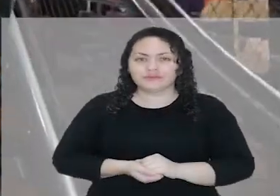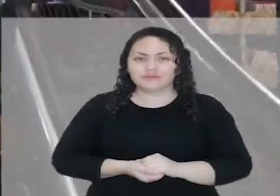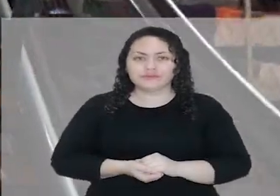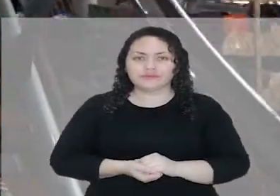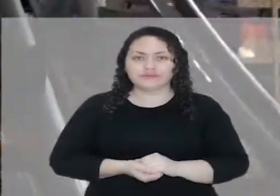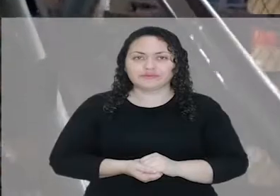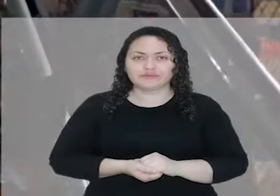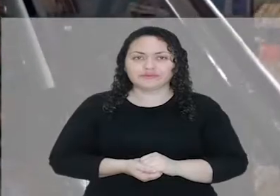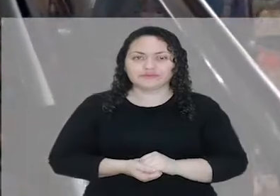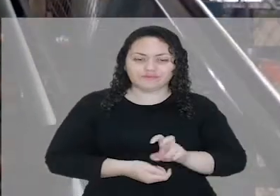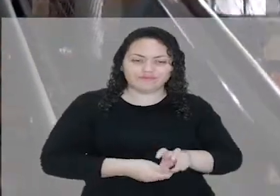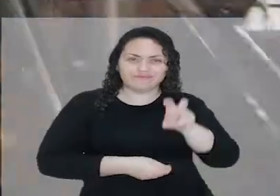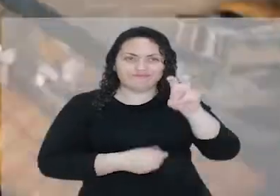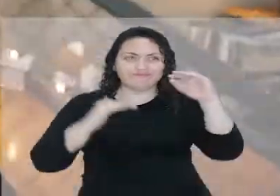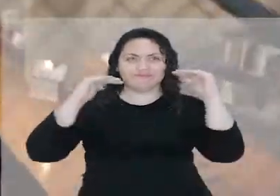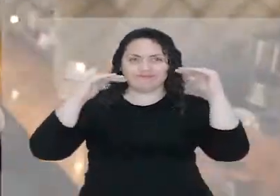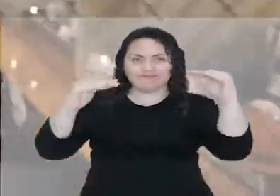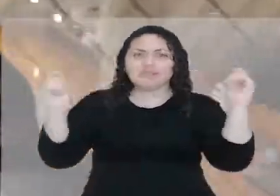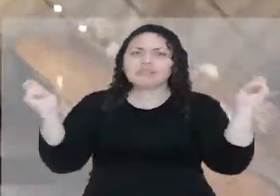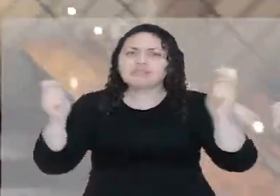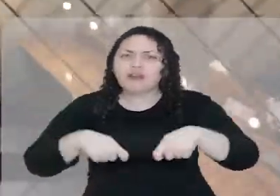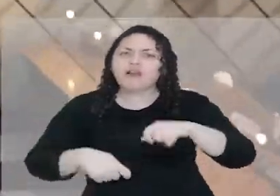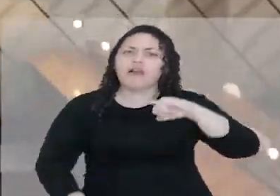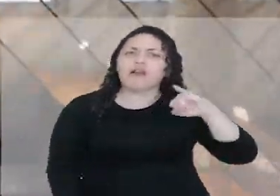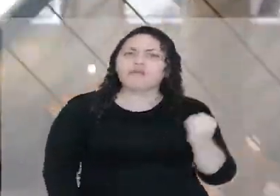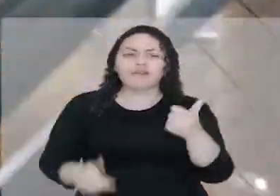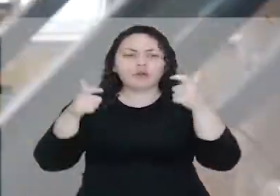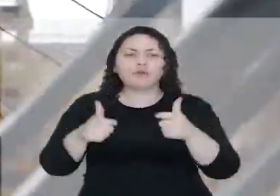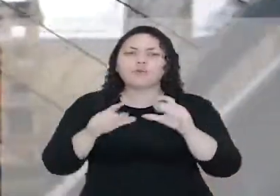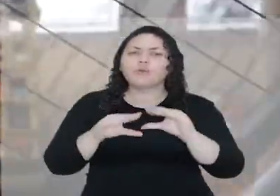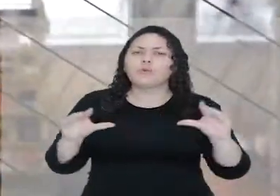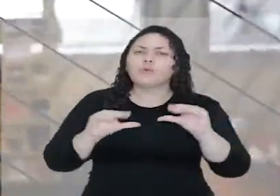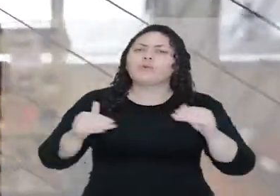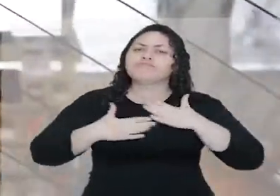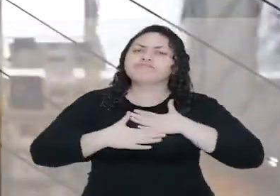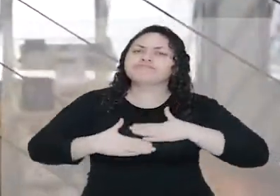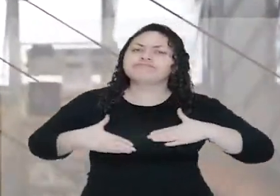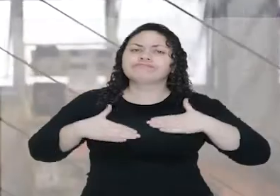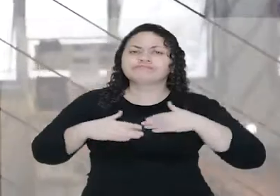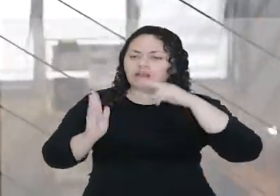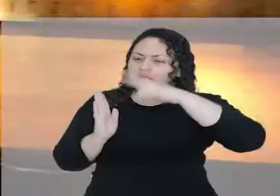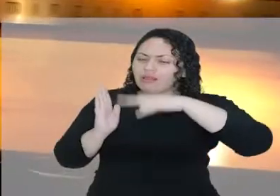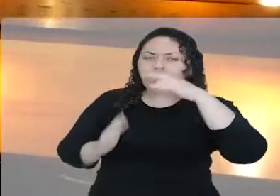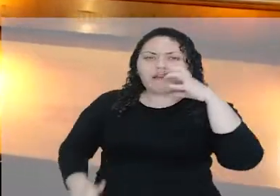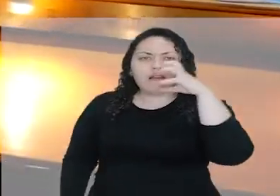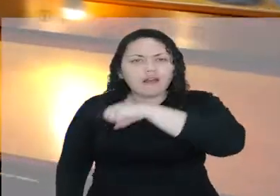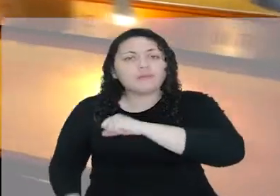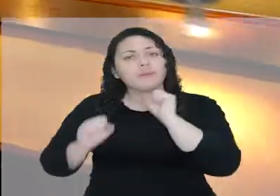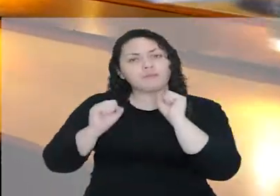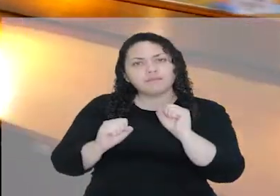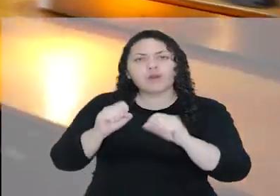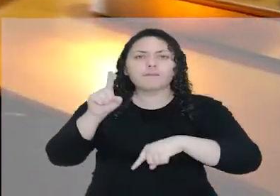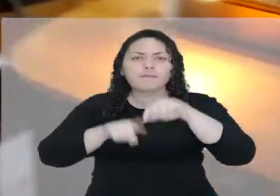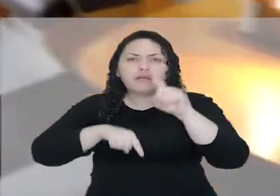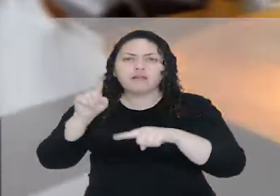No mezanino, você poderá desfrutar de um ambiente confortável, onde poderá realizar leituras breves, tanto de obras